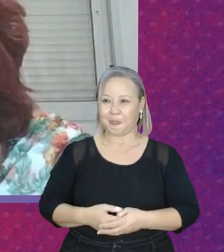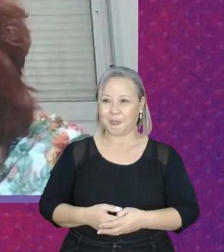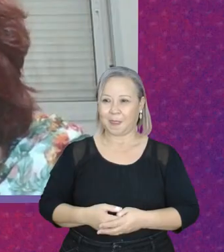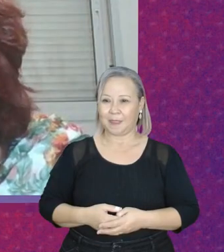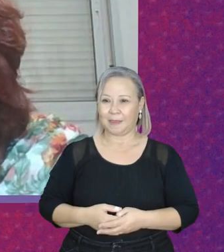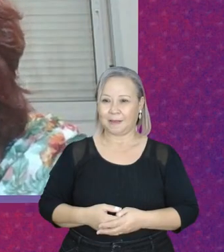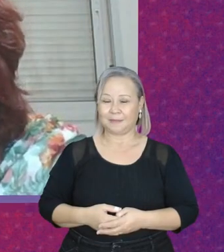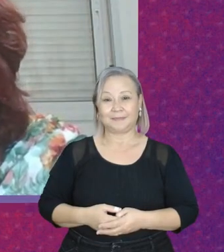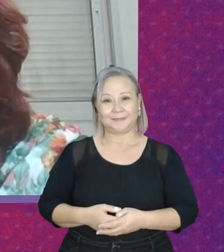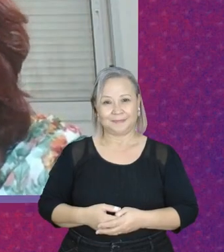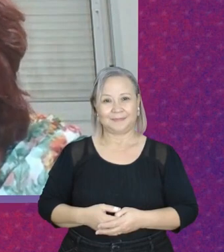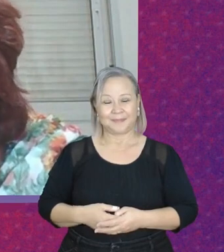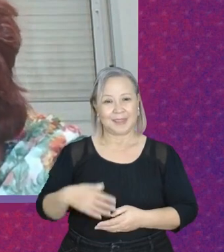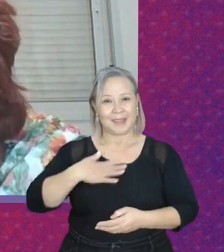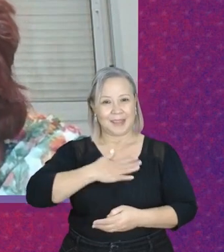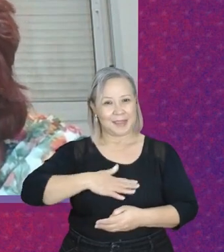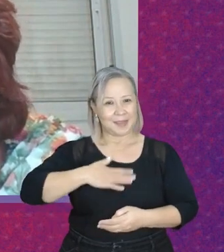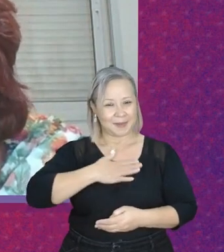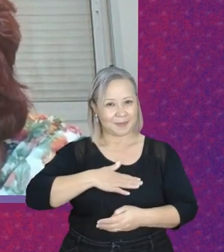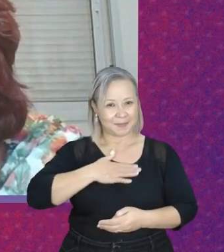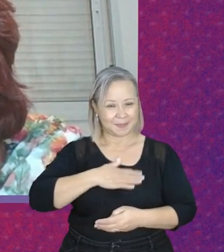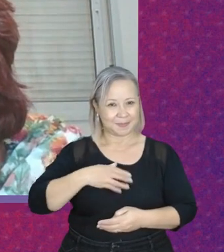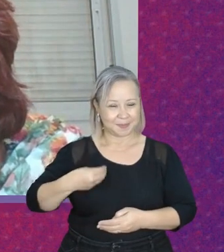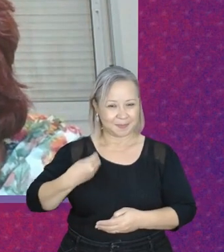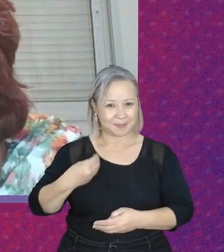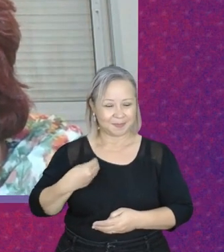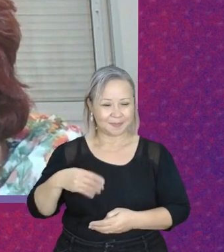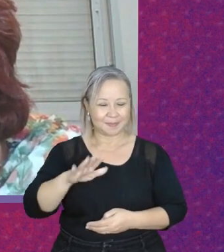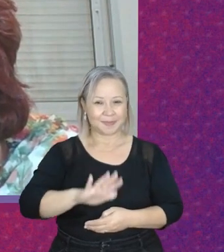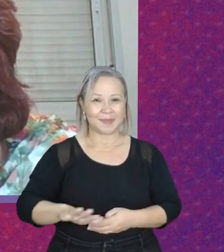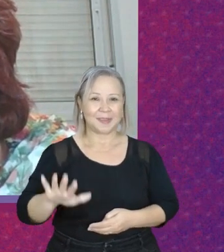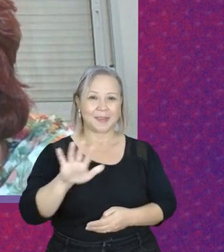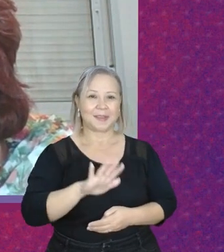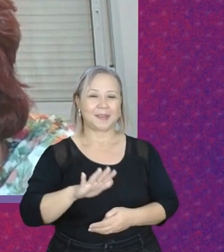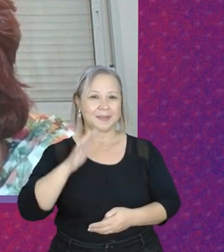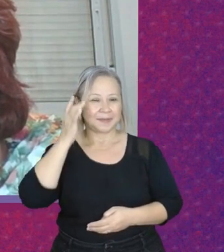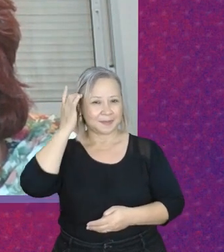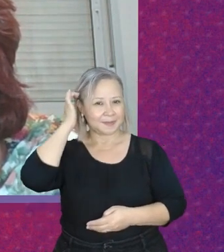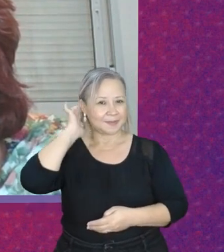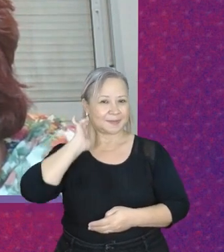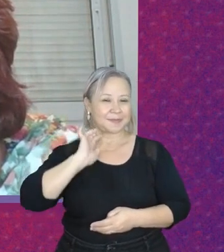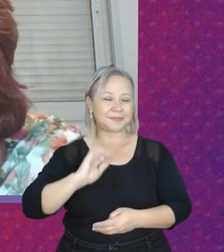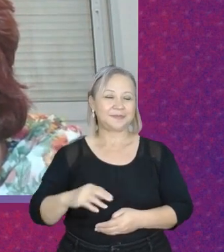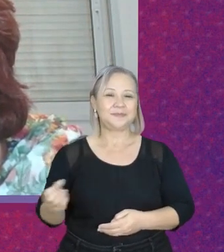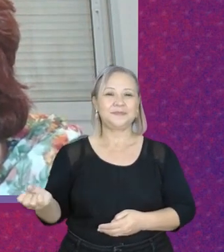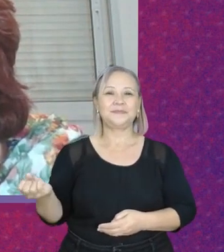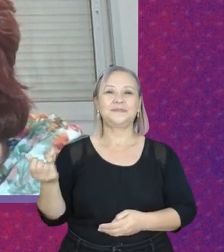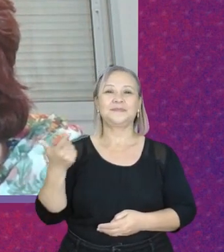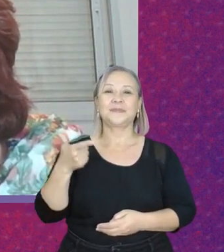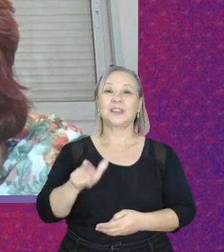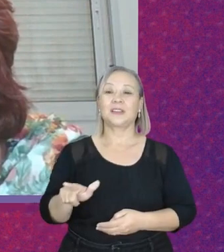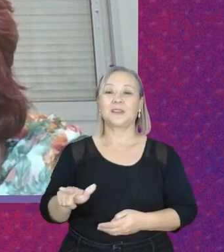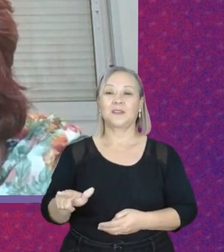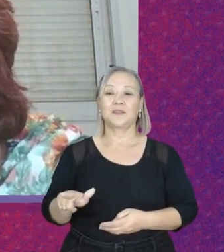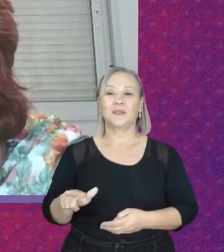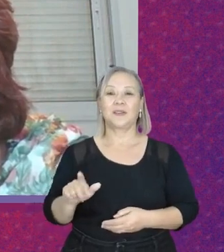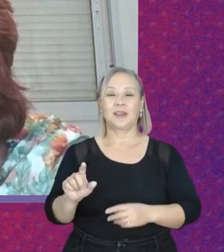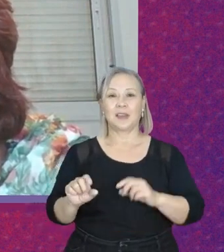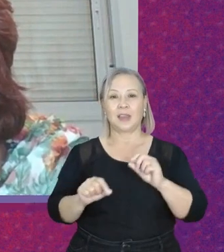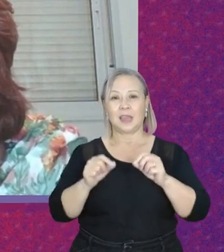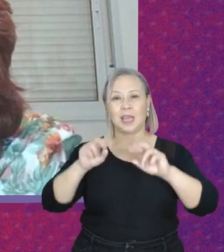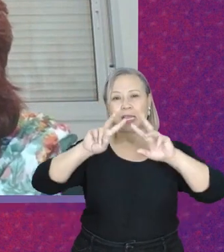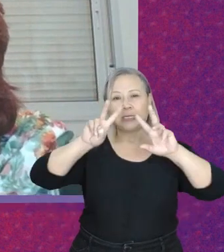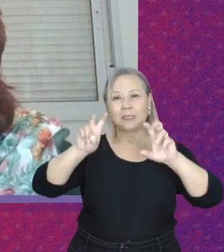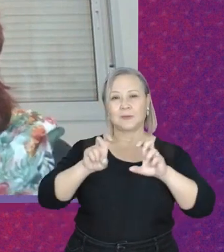Bom, é um prazer estar aqui com vocês novamente. Esse é um tema